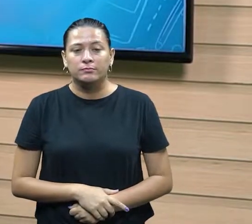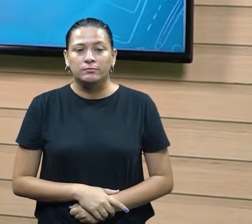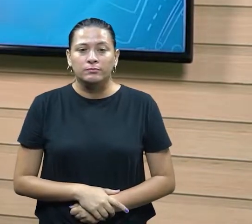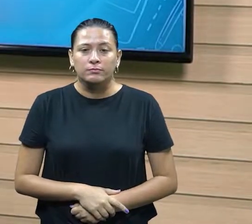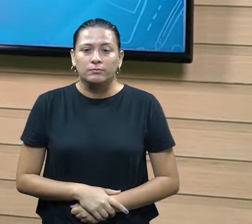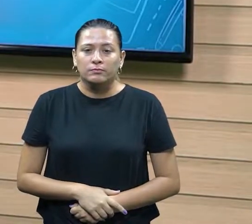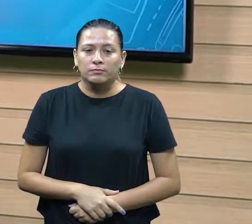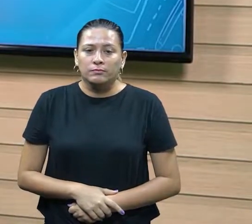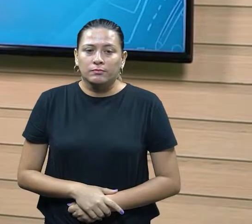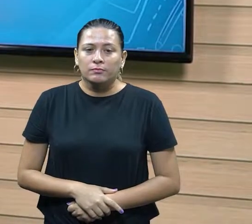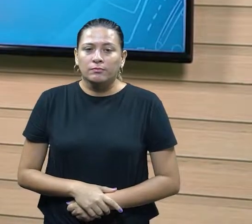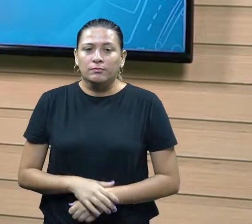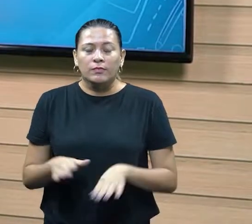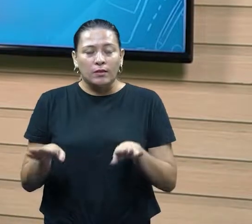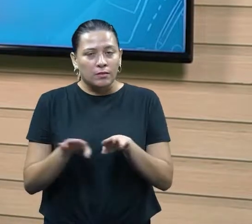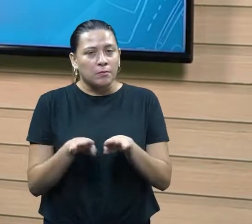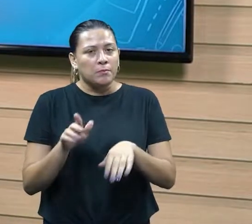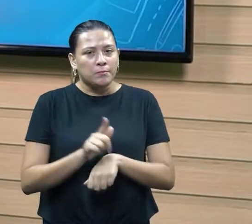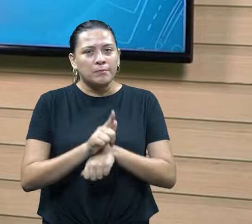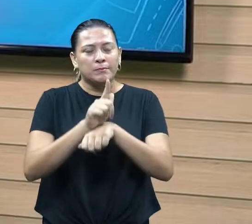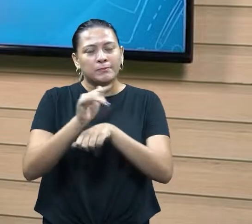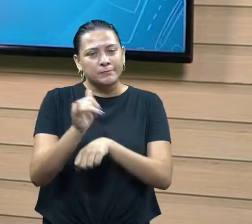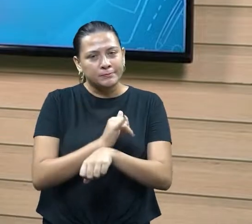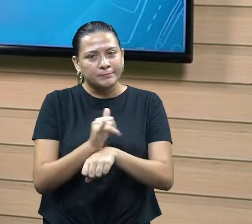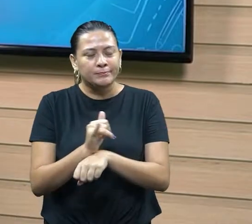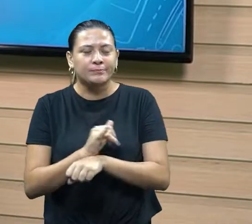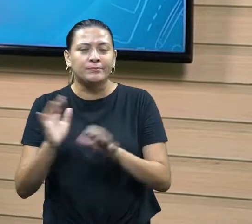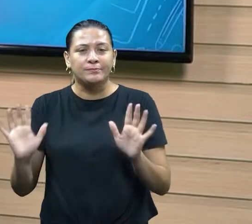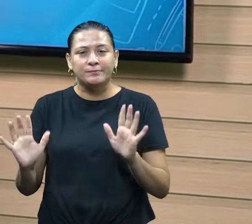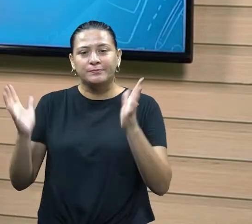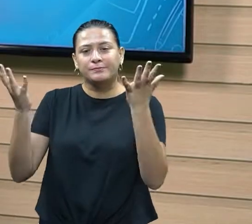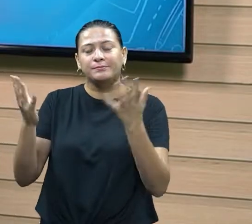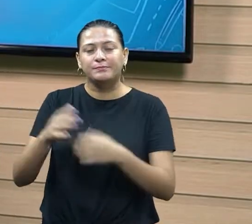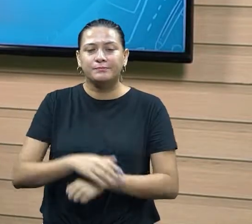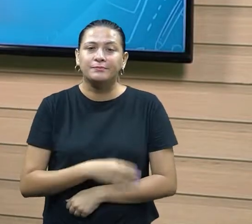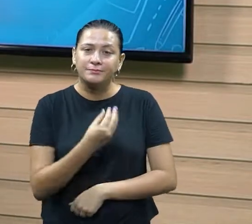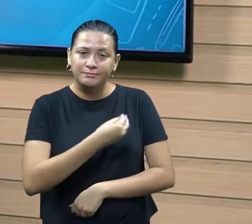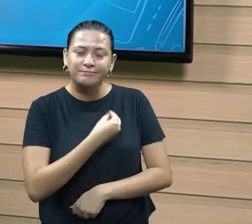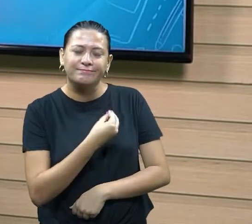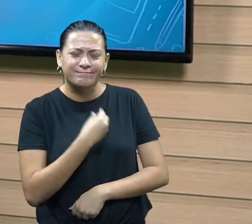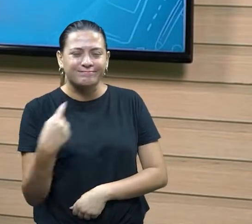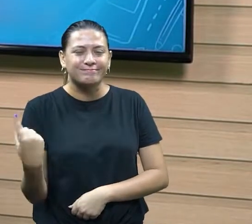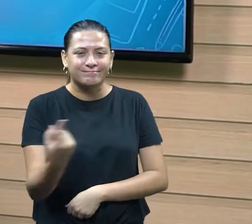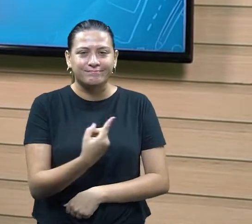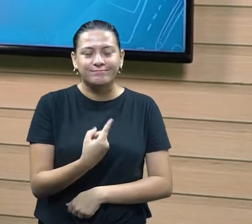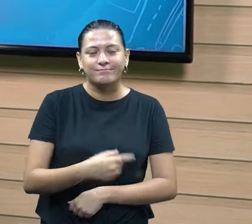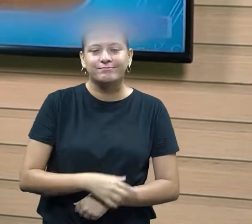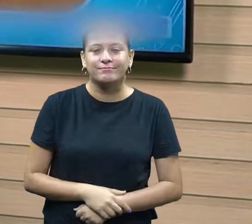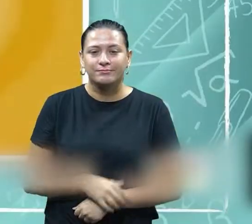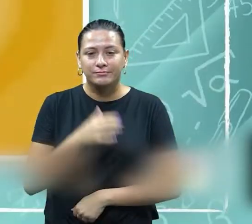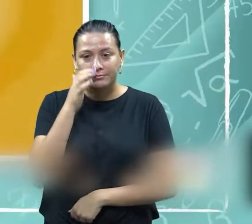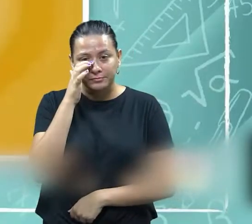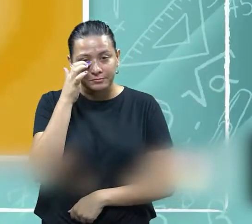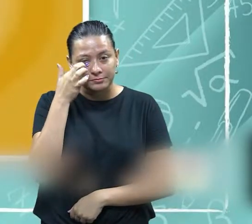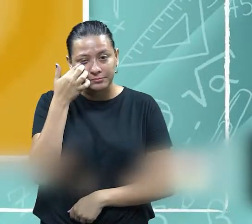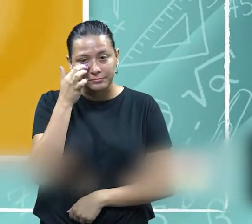Nessa gestão de estratégia nos nossos eventos e na nossa vida mesmo, né? A questão do poder.